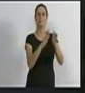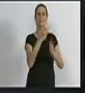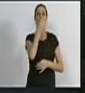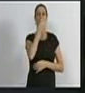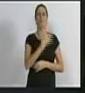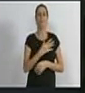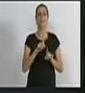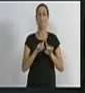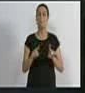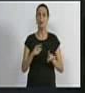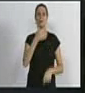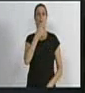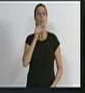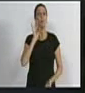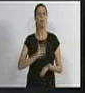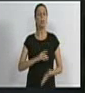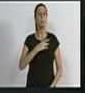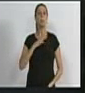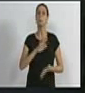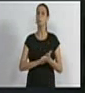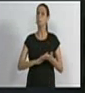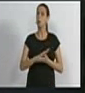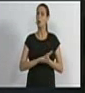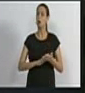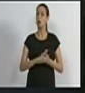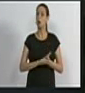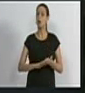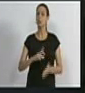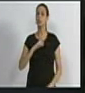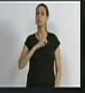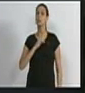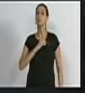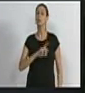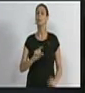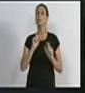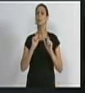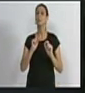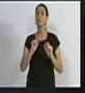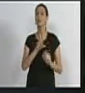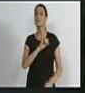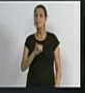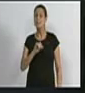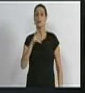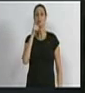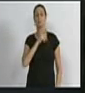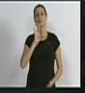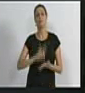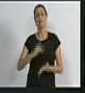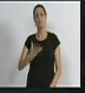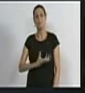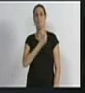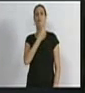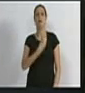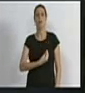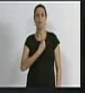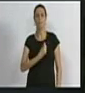não tinha medo de nada. Ele só tinha medo que se conseguisse tirar uma criança do